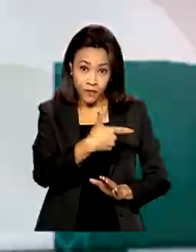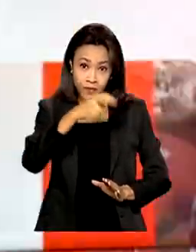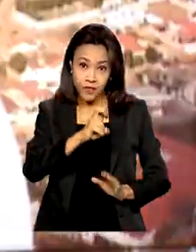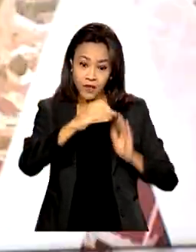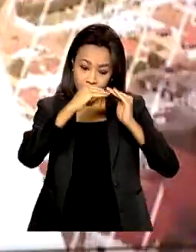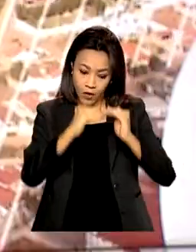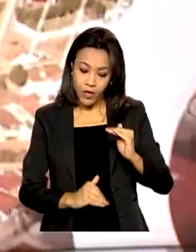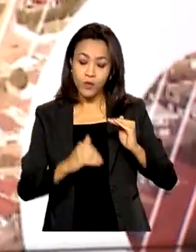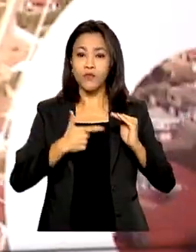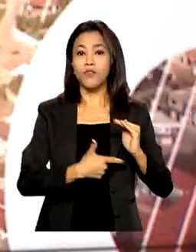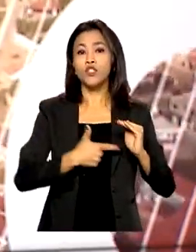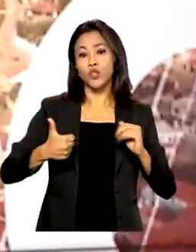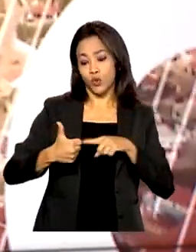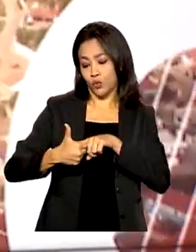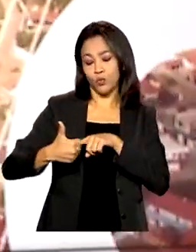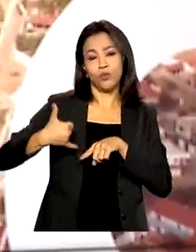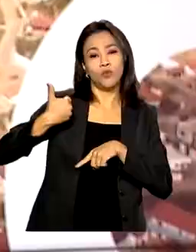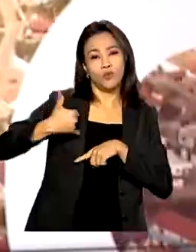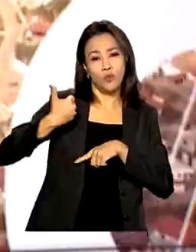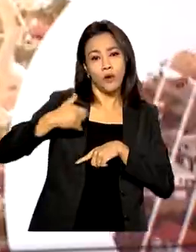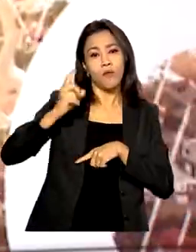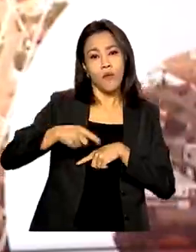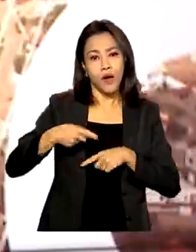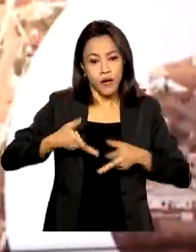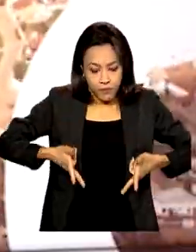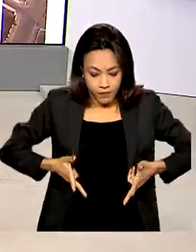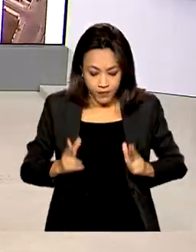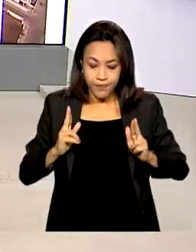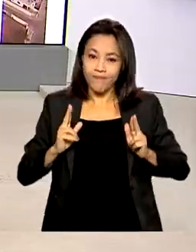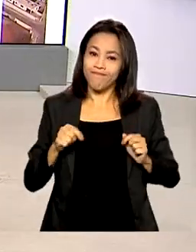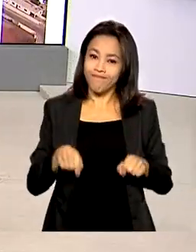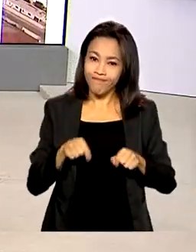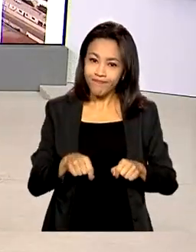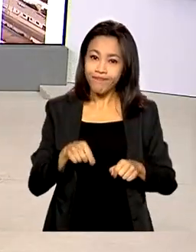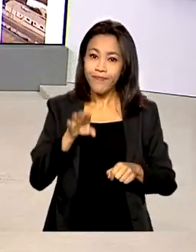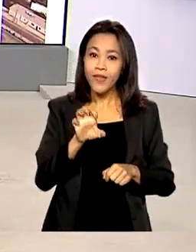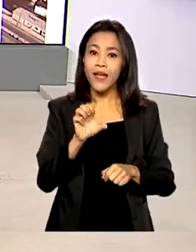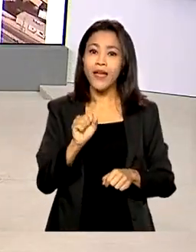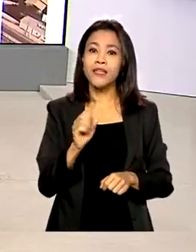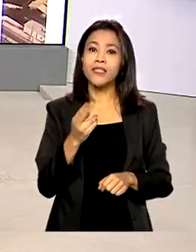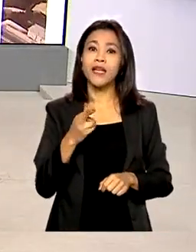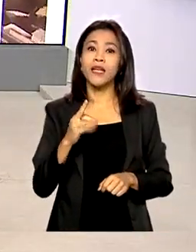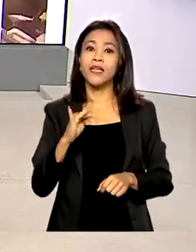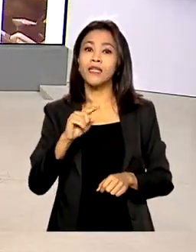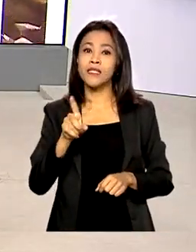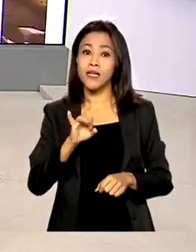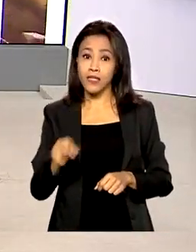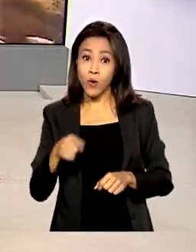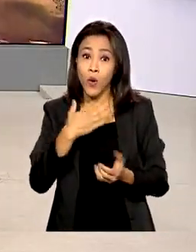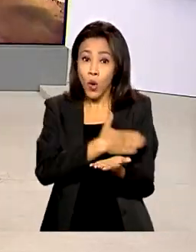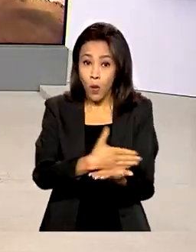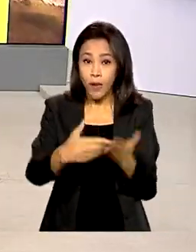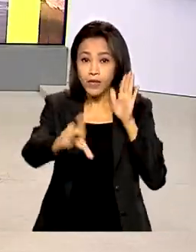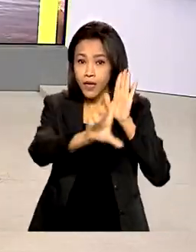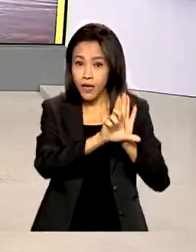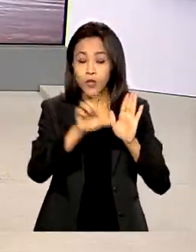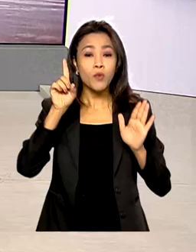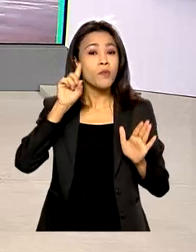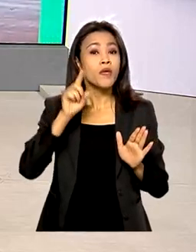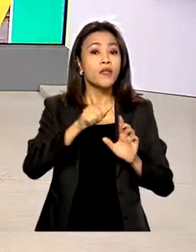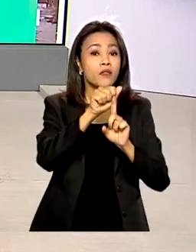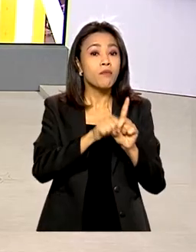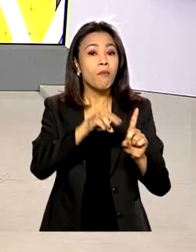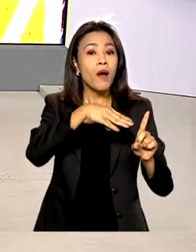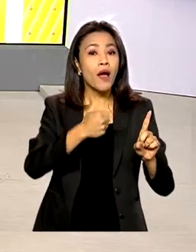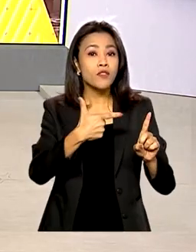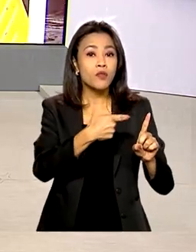mulheres fazerem a cirurgia de esterilização voluntária. A lei entra em vigor em março de 2023 e no caso das